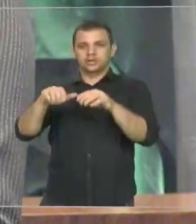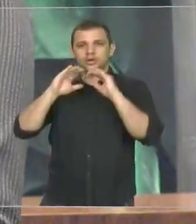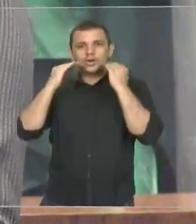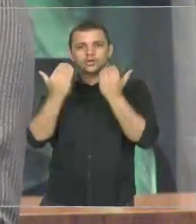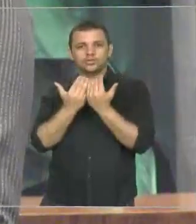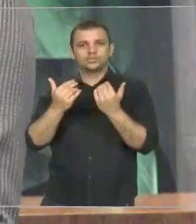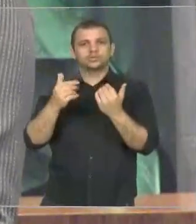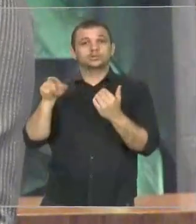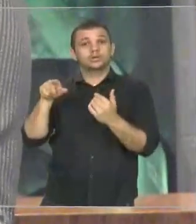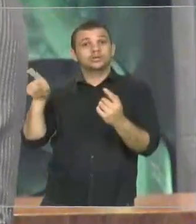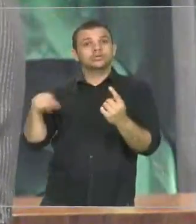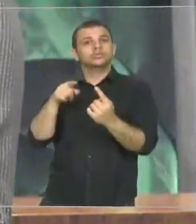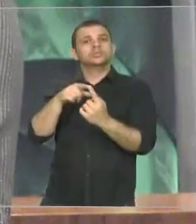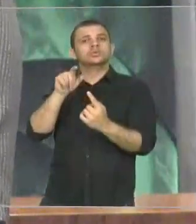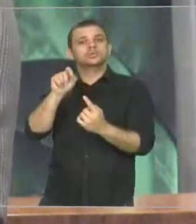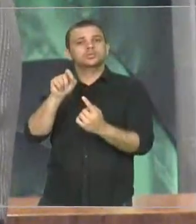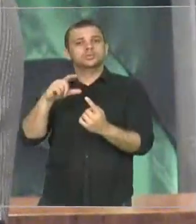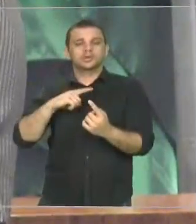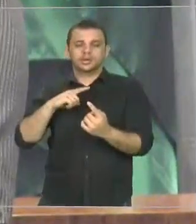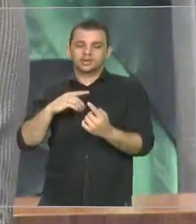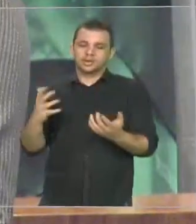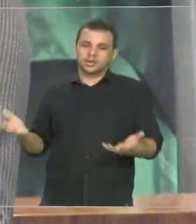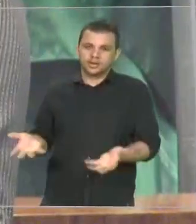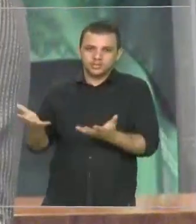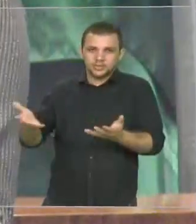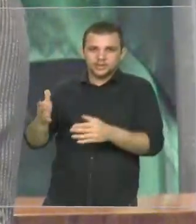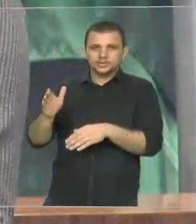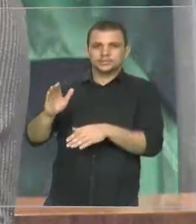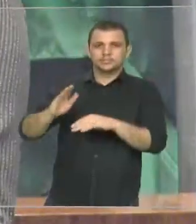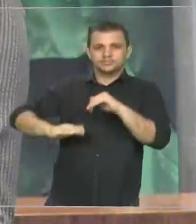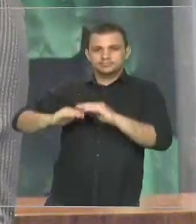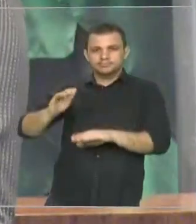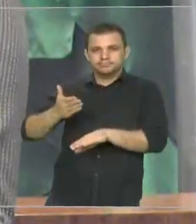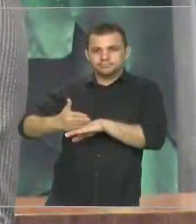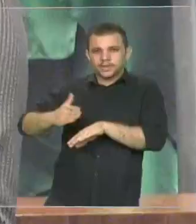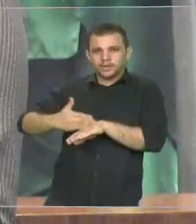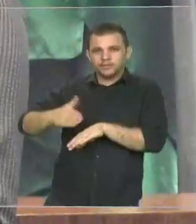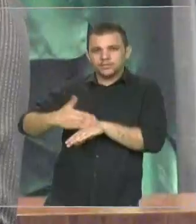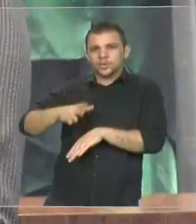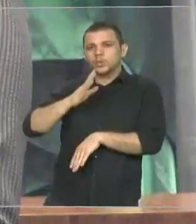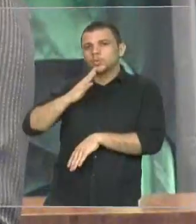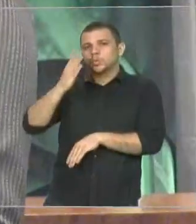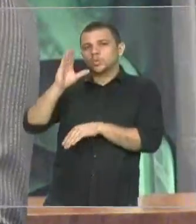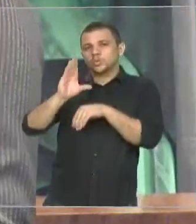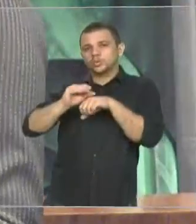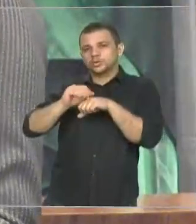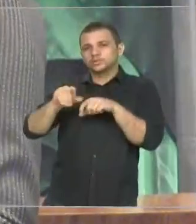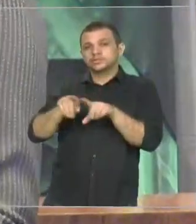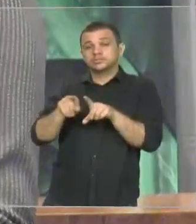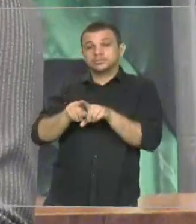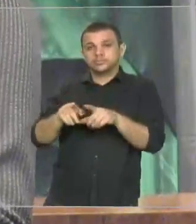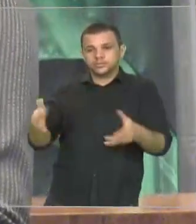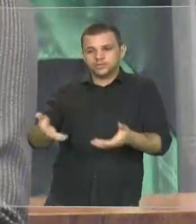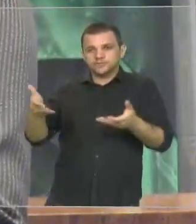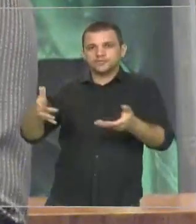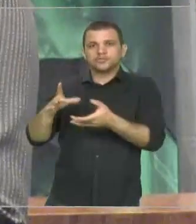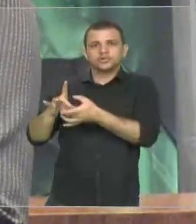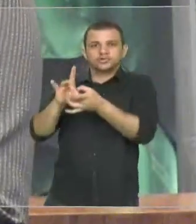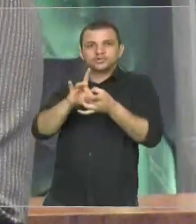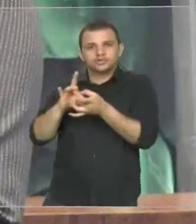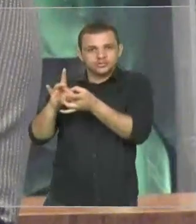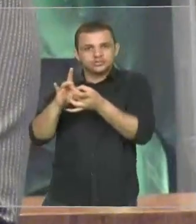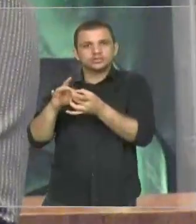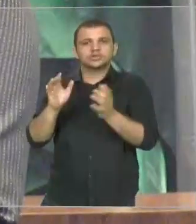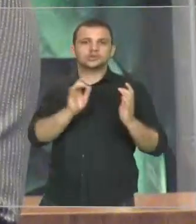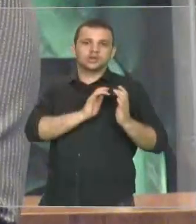objetivo aperfeiçoar os conhecimentos e fortalecer a rede APAI no estado Maranhão, deputada Nina. A